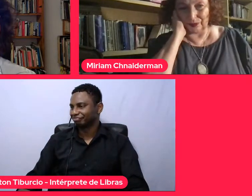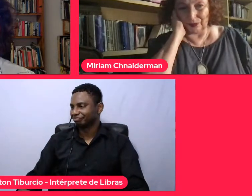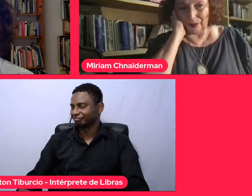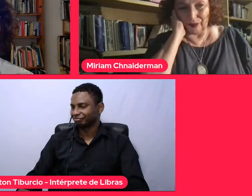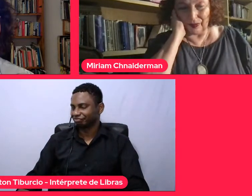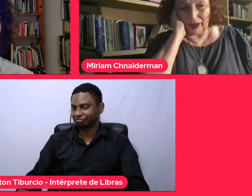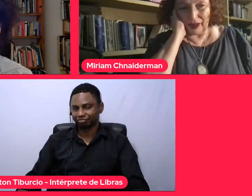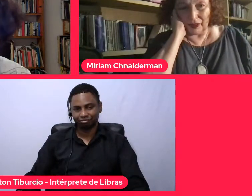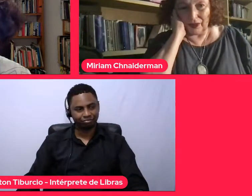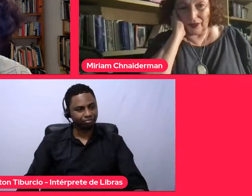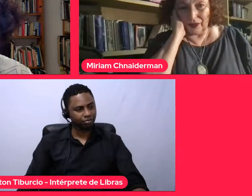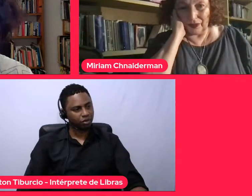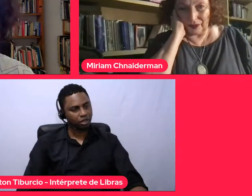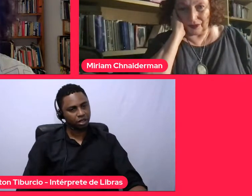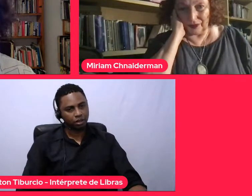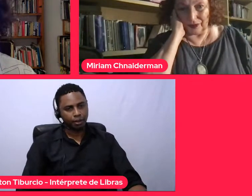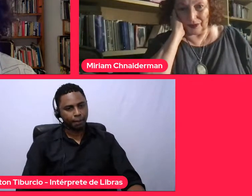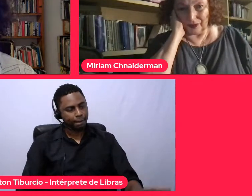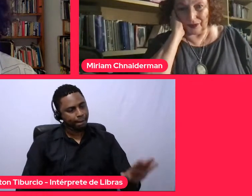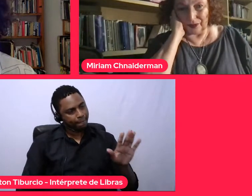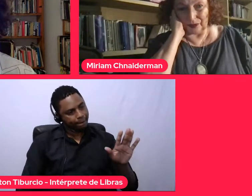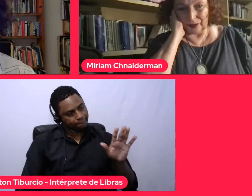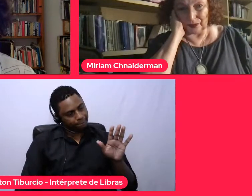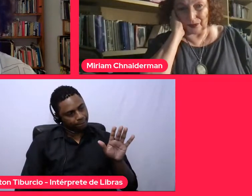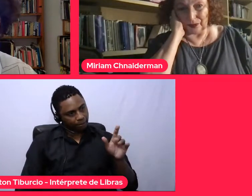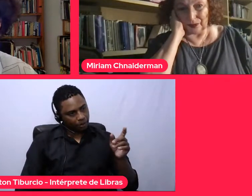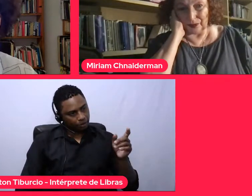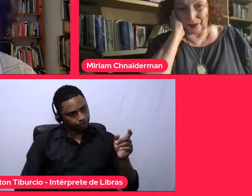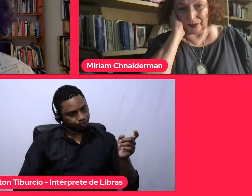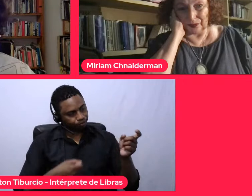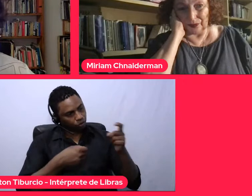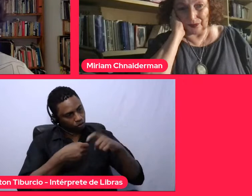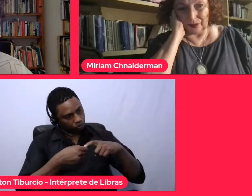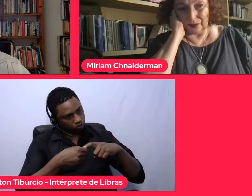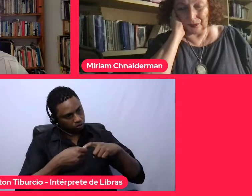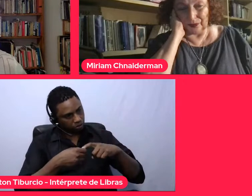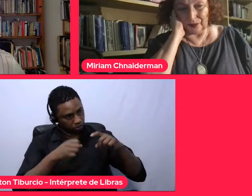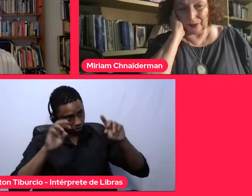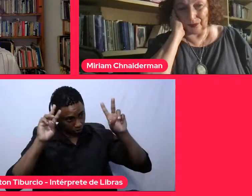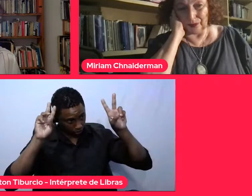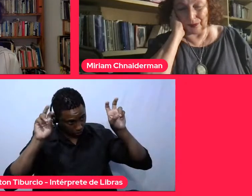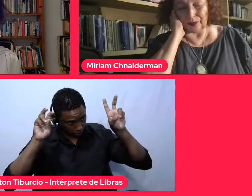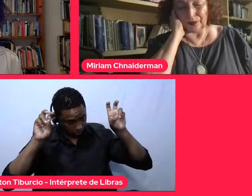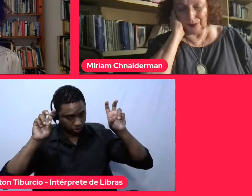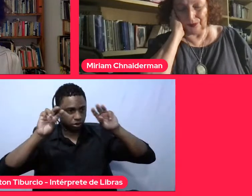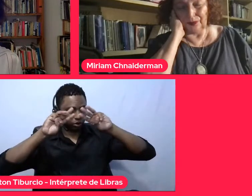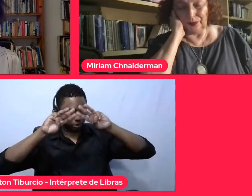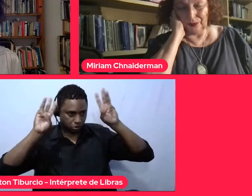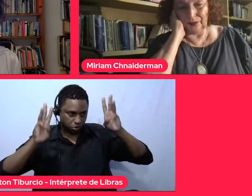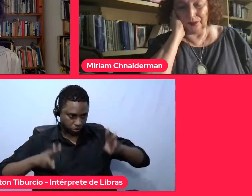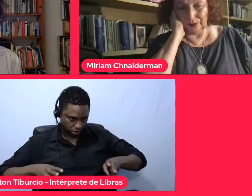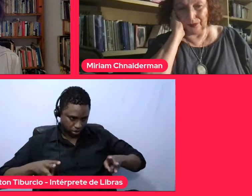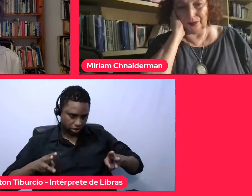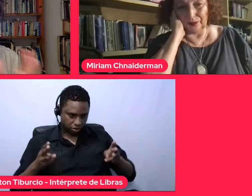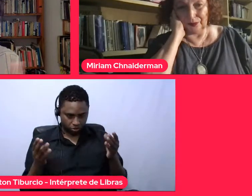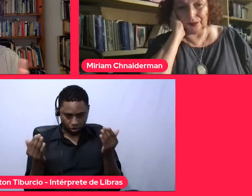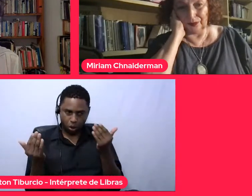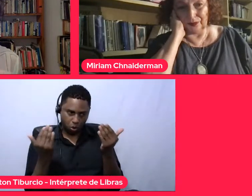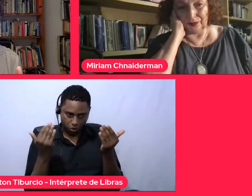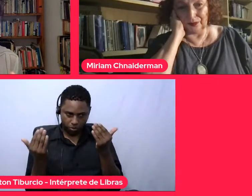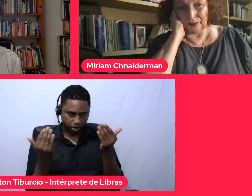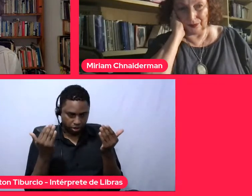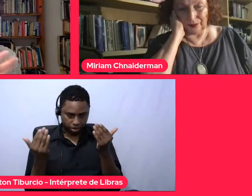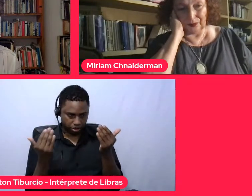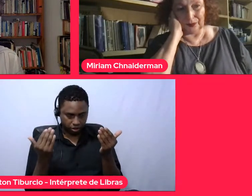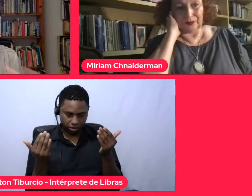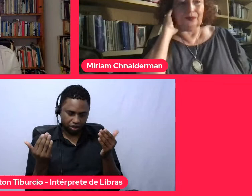Eu acho que voltando um pouco para a questão do museu mesmo, nesse paralelo que a gente está fazendo, que, na verdade,